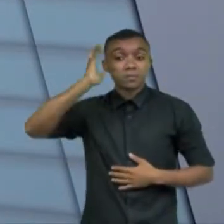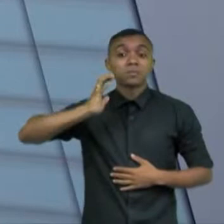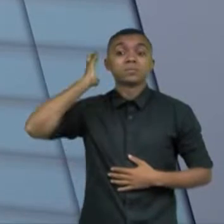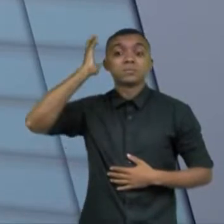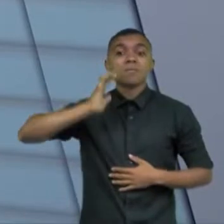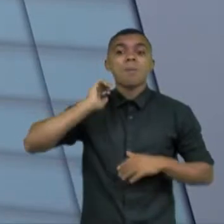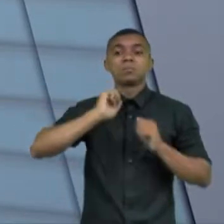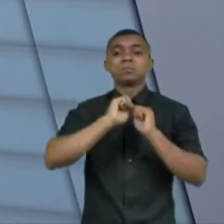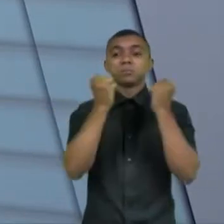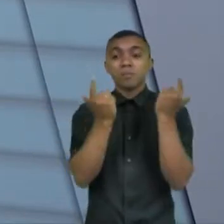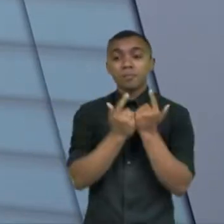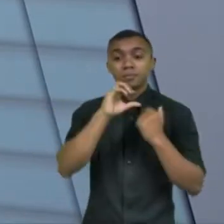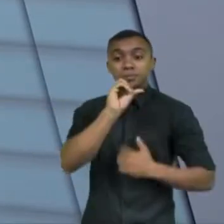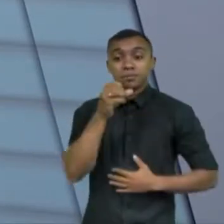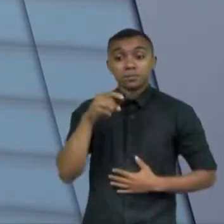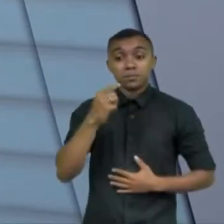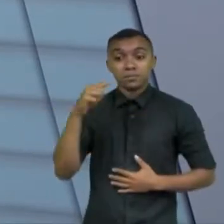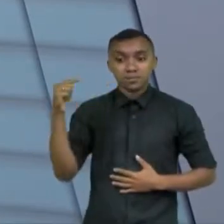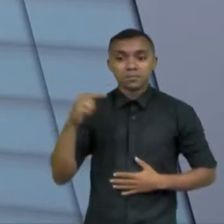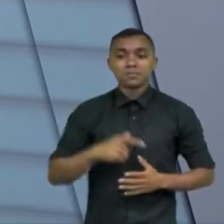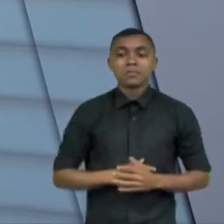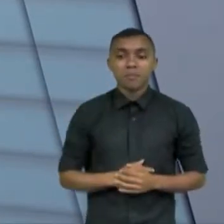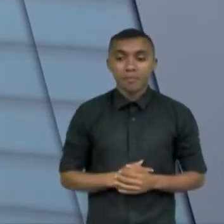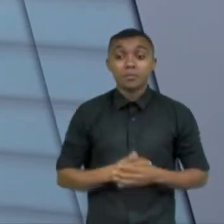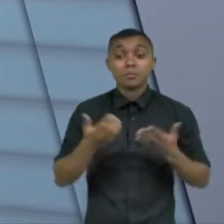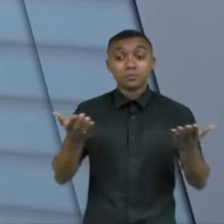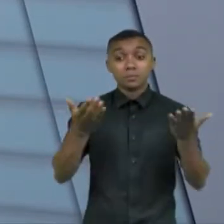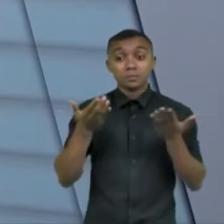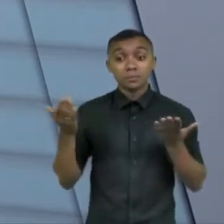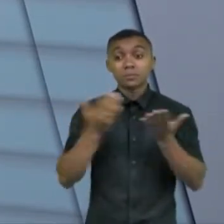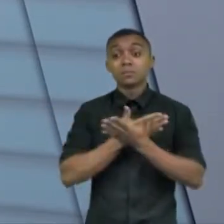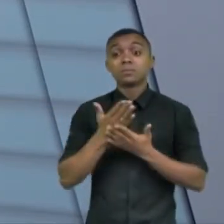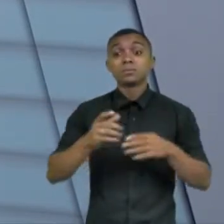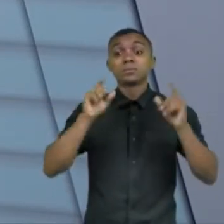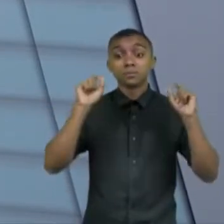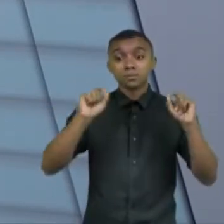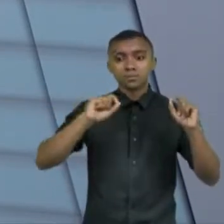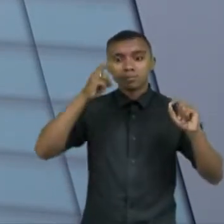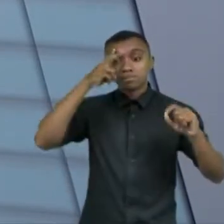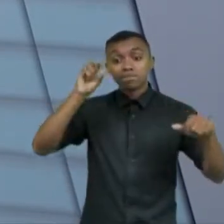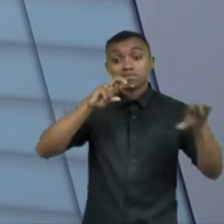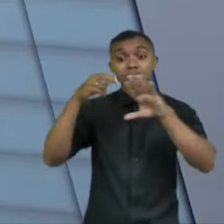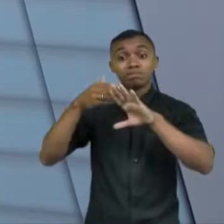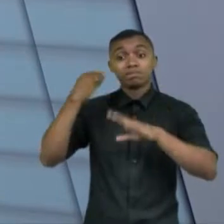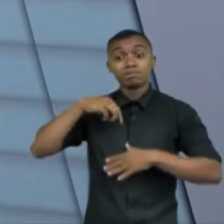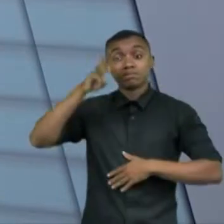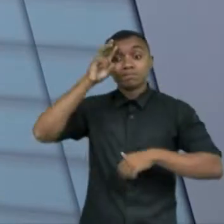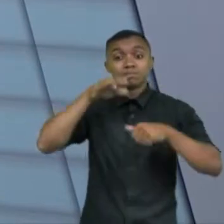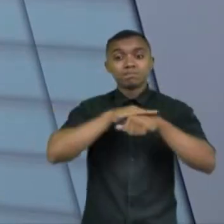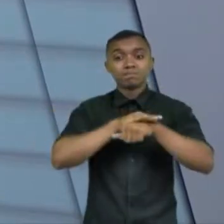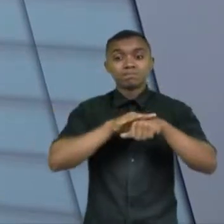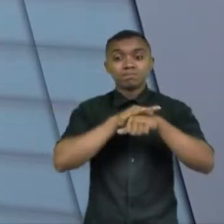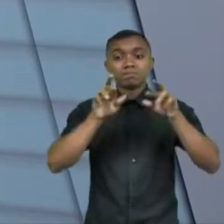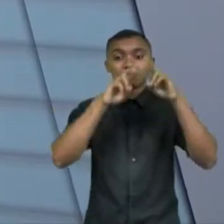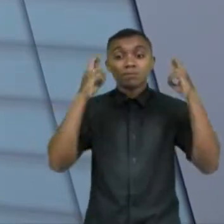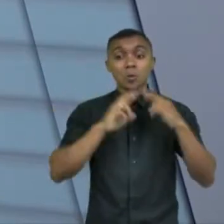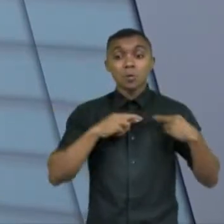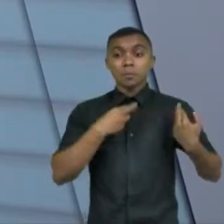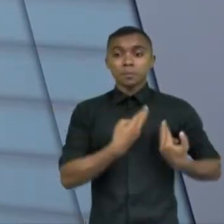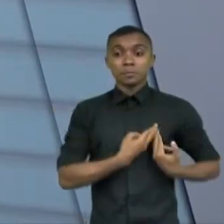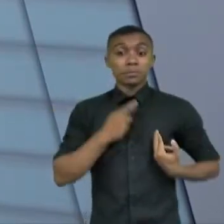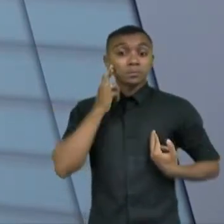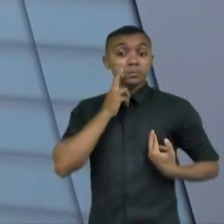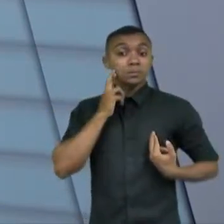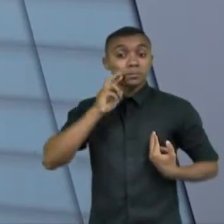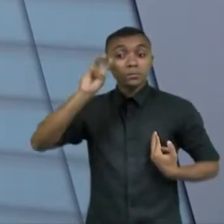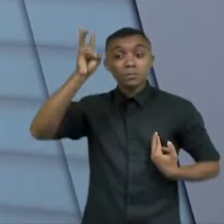,7 A gente começou a nossa semana hoje na terça-feira falando sobre o Outubro Rosa aliás, terça-feira